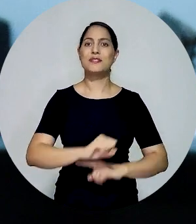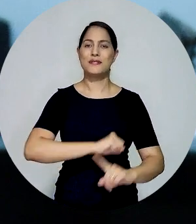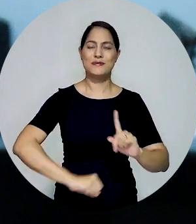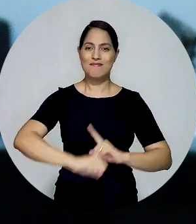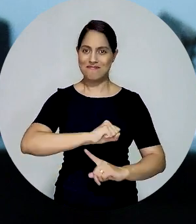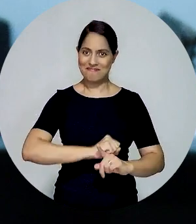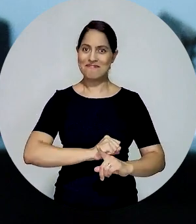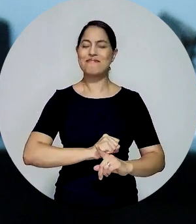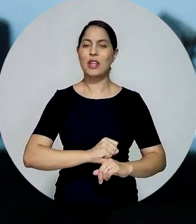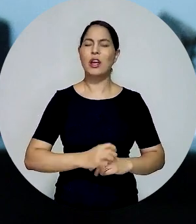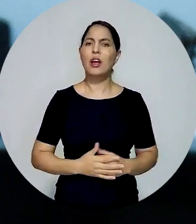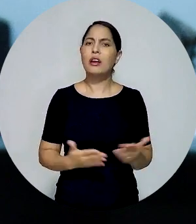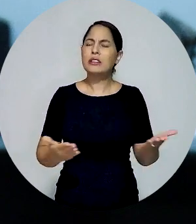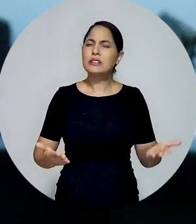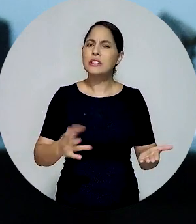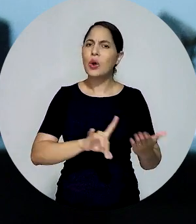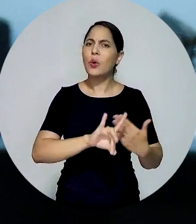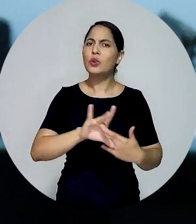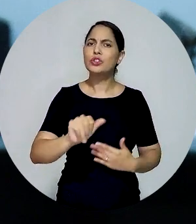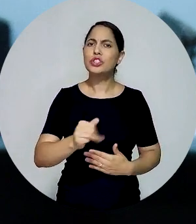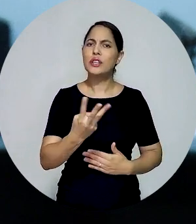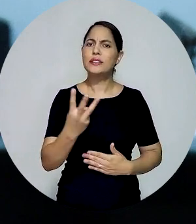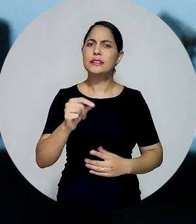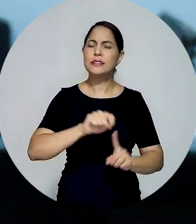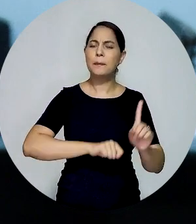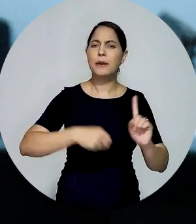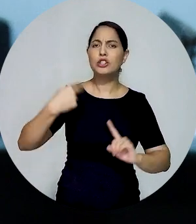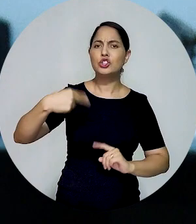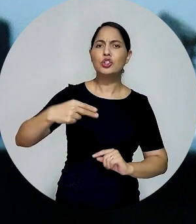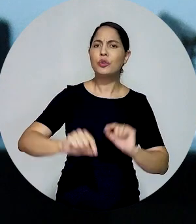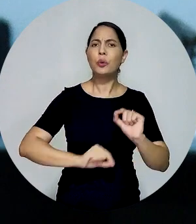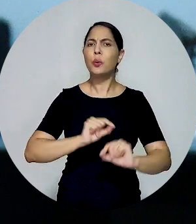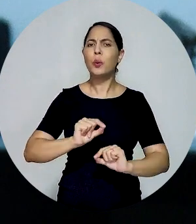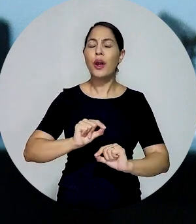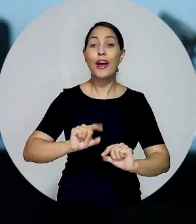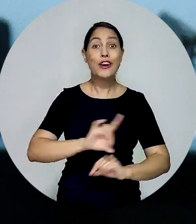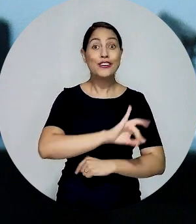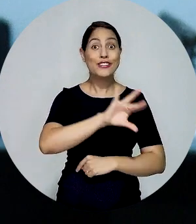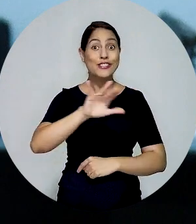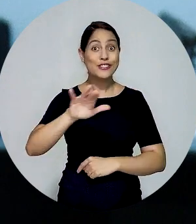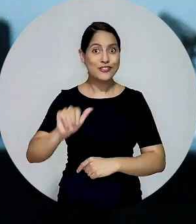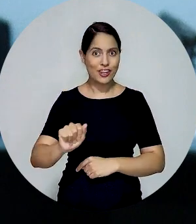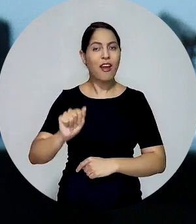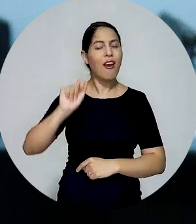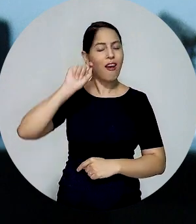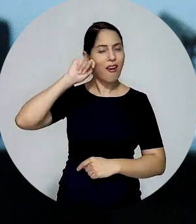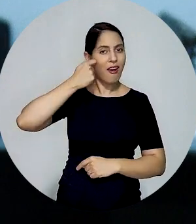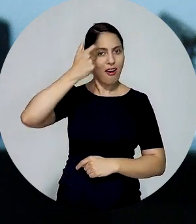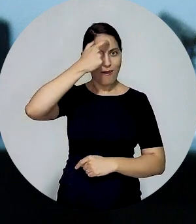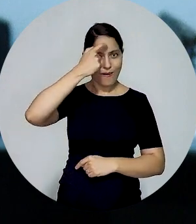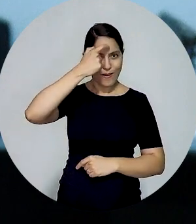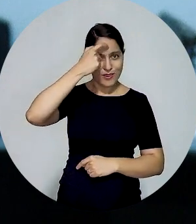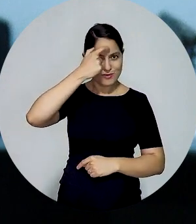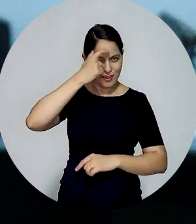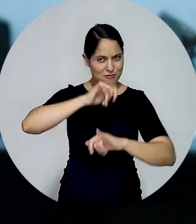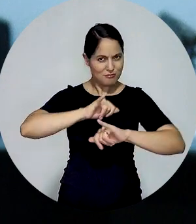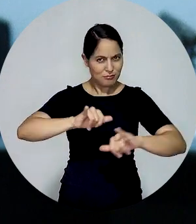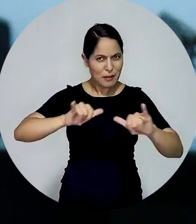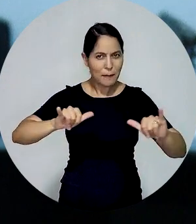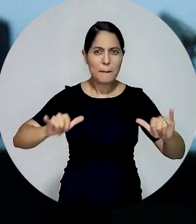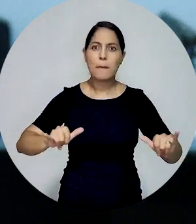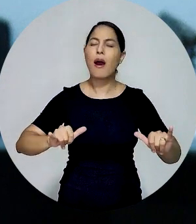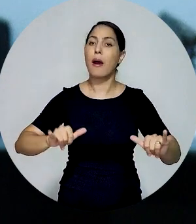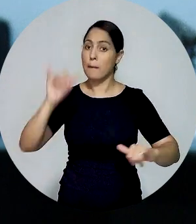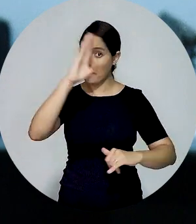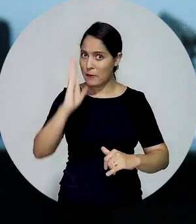civilizatório nacional. No último dia 30 de novembro, a UAB Nacional celebrou o Dia Nacional da Consciência Negra e destacou